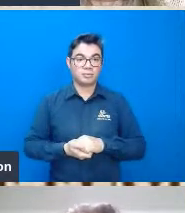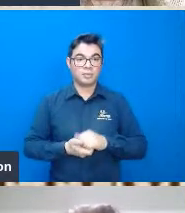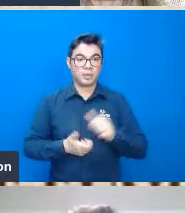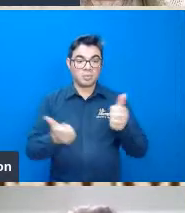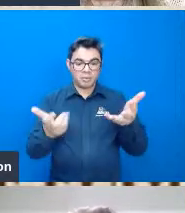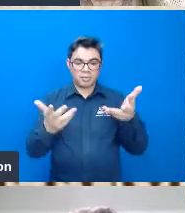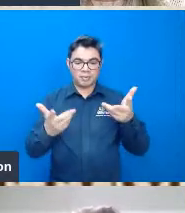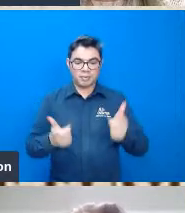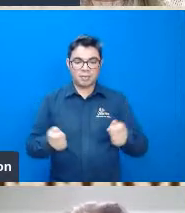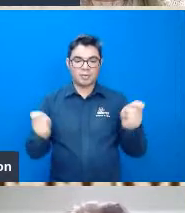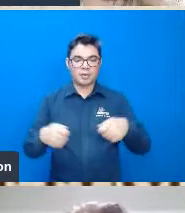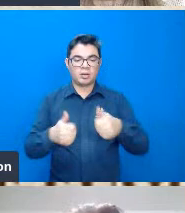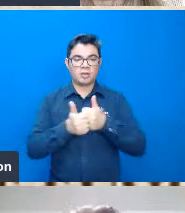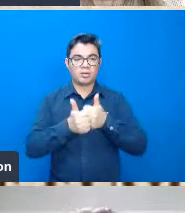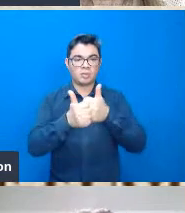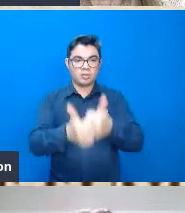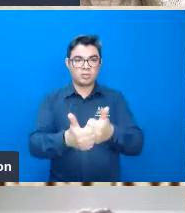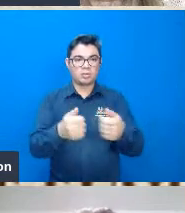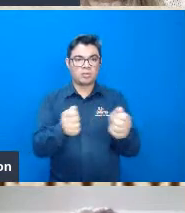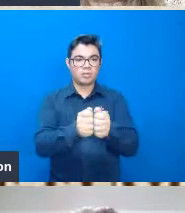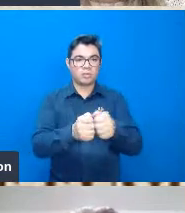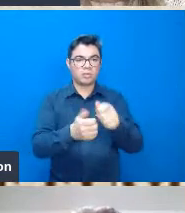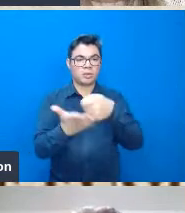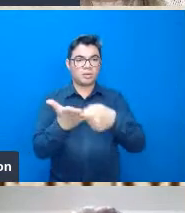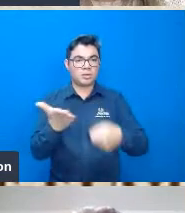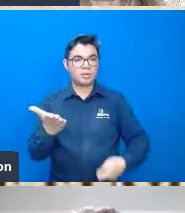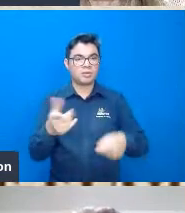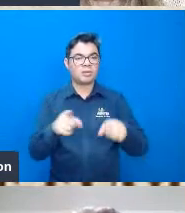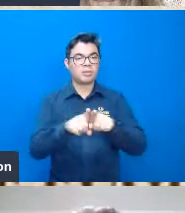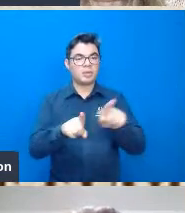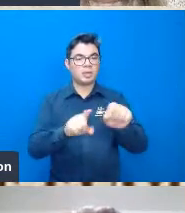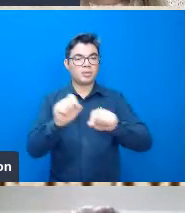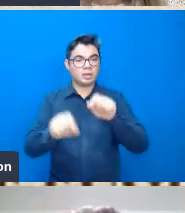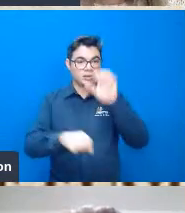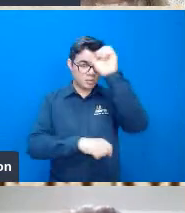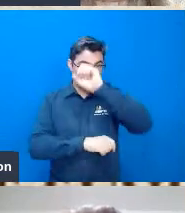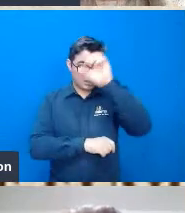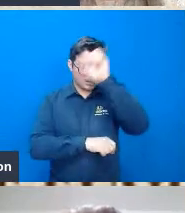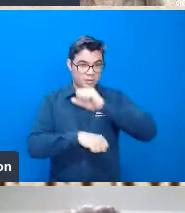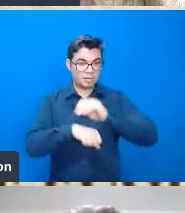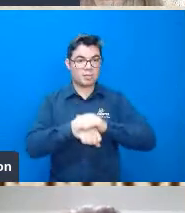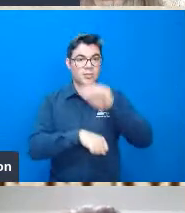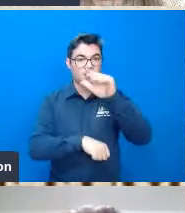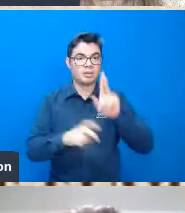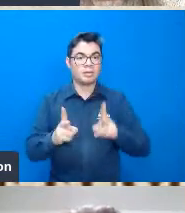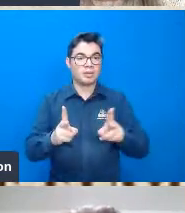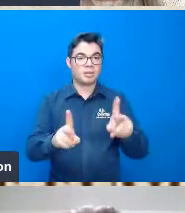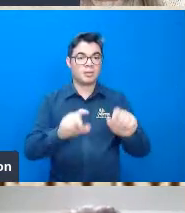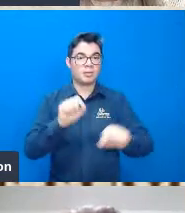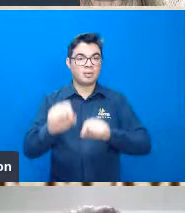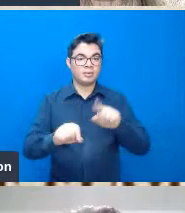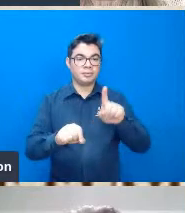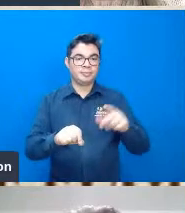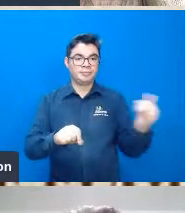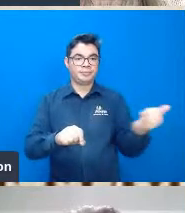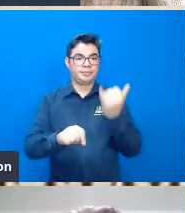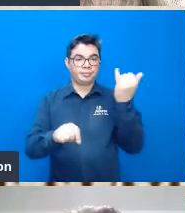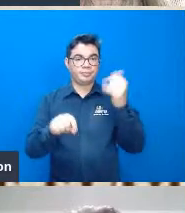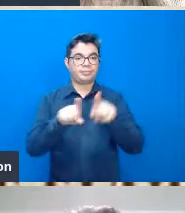maravilhada que acompanhei fiz também muitas anotações a gente sempre aprende eu acho que isso é algo muito importante também